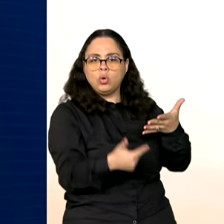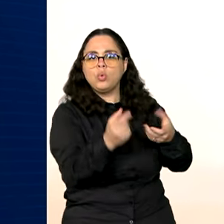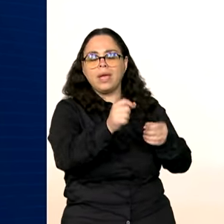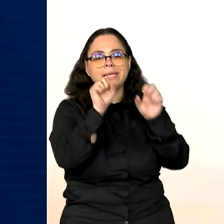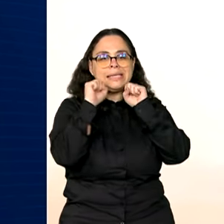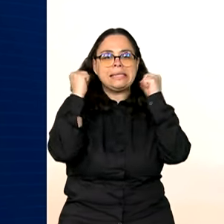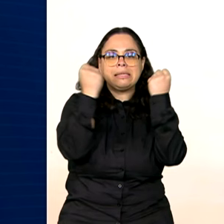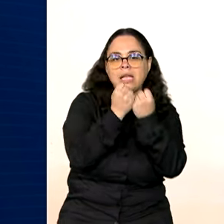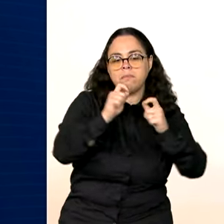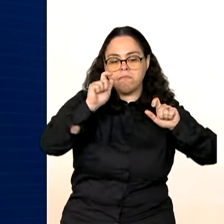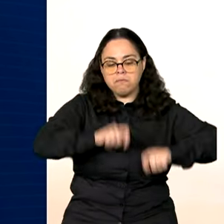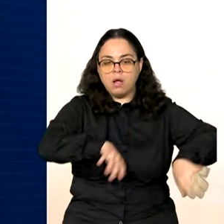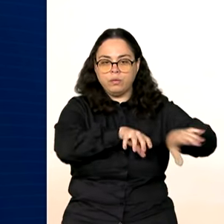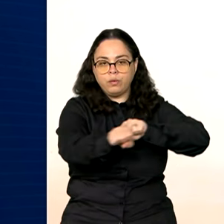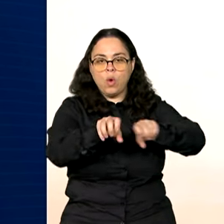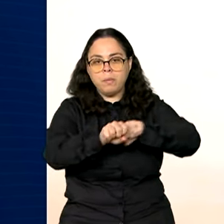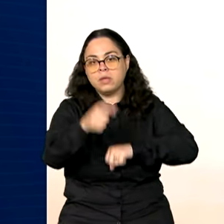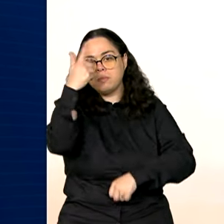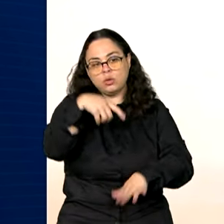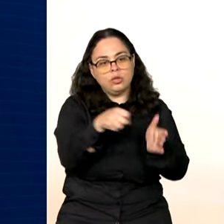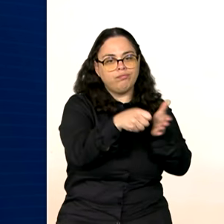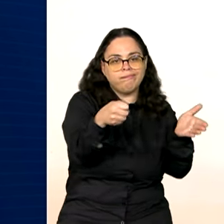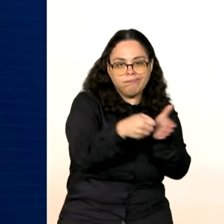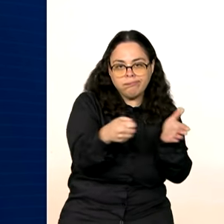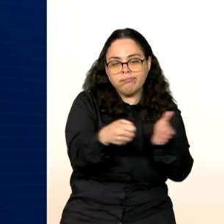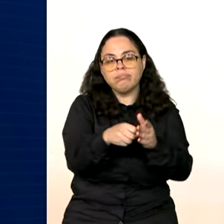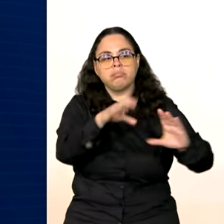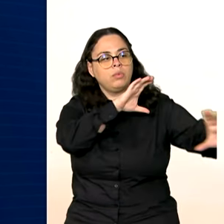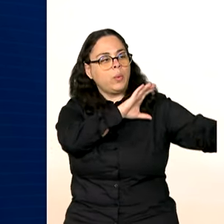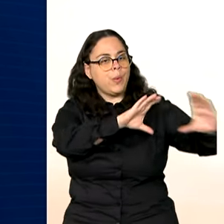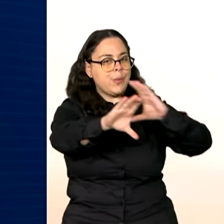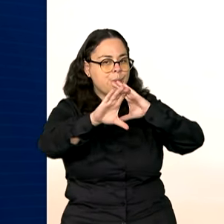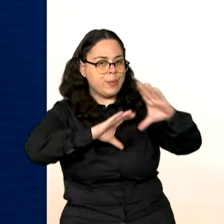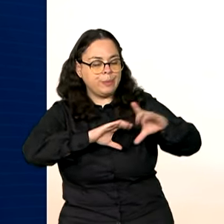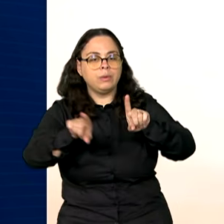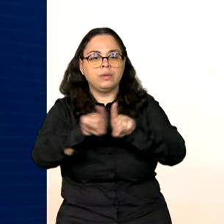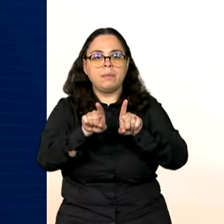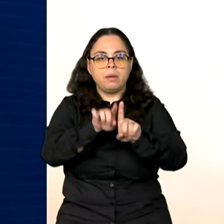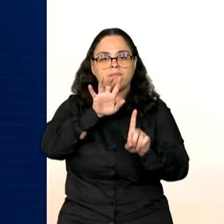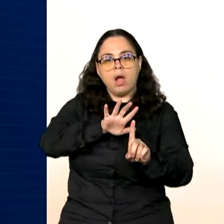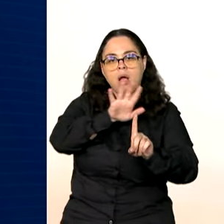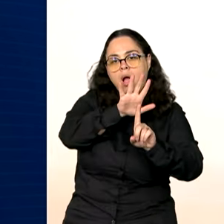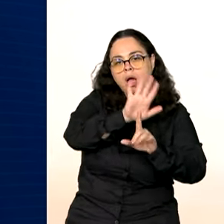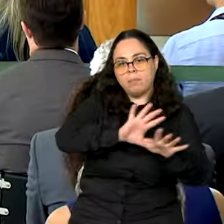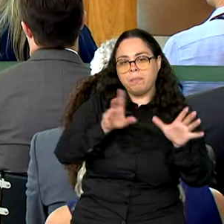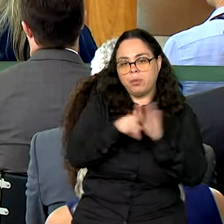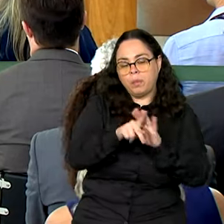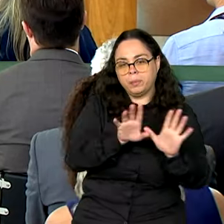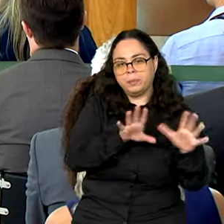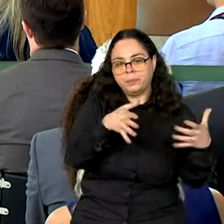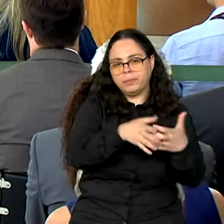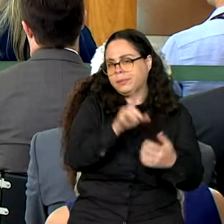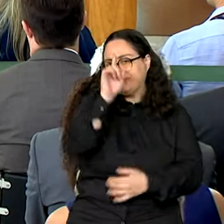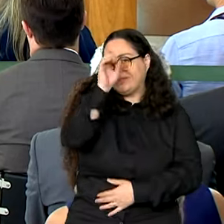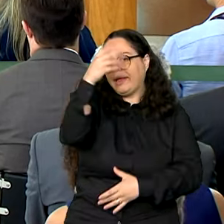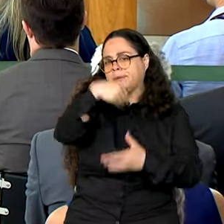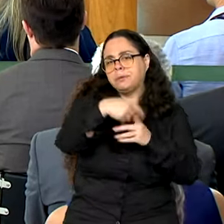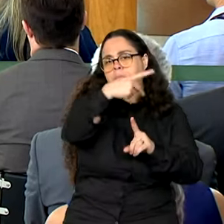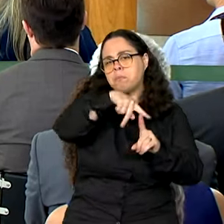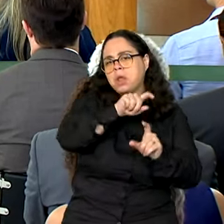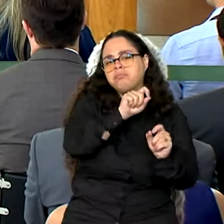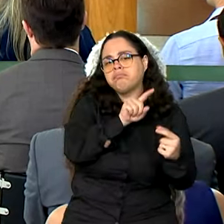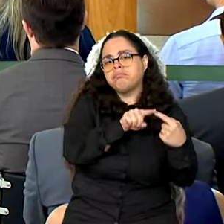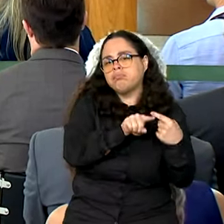seminários e capacitação para jornalistas, comunicadores e influenciadores comunitários. A ideia do plano